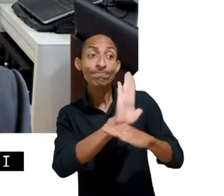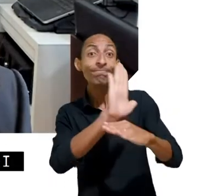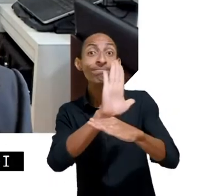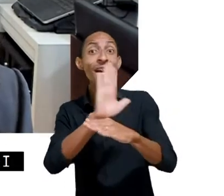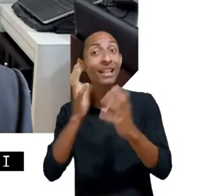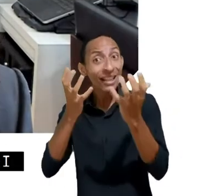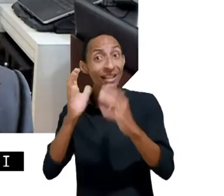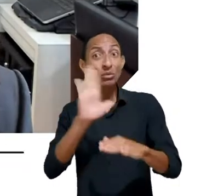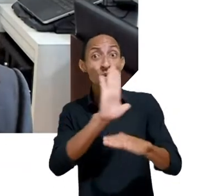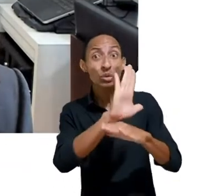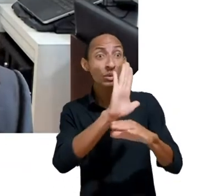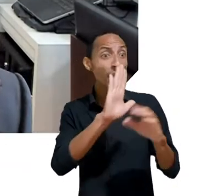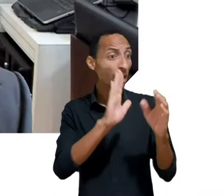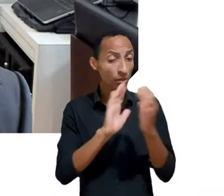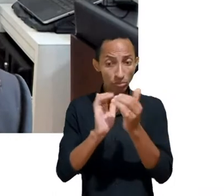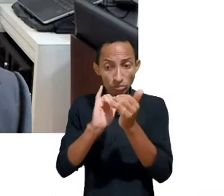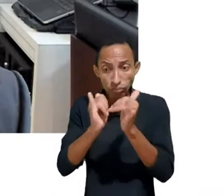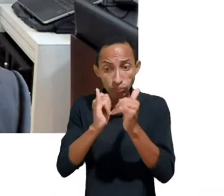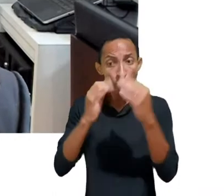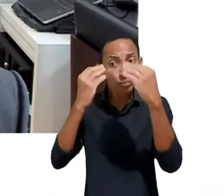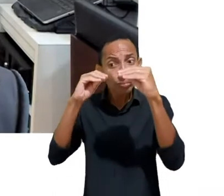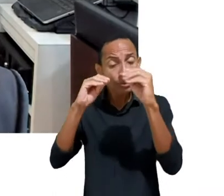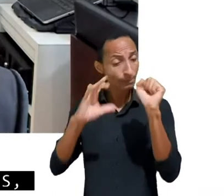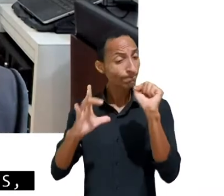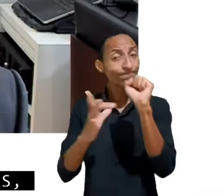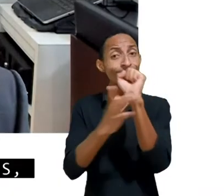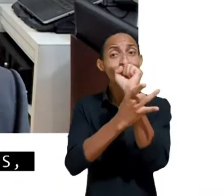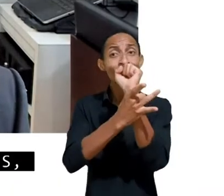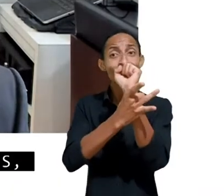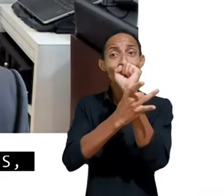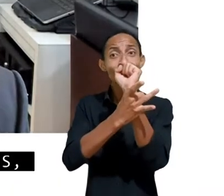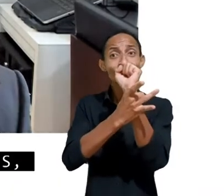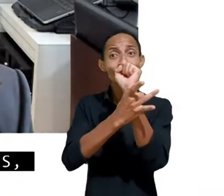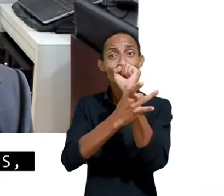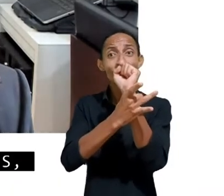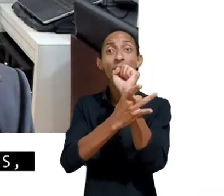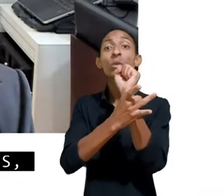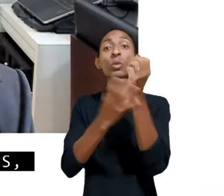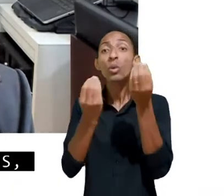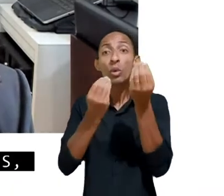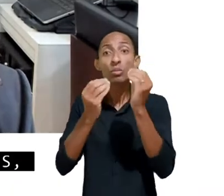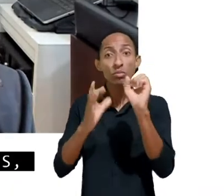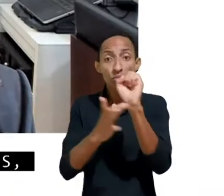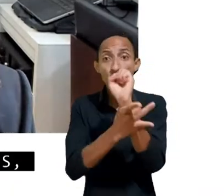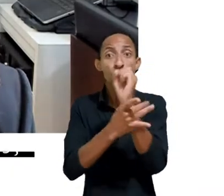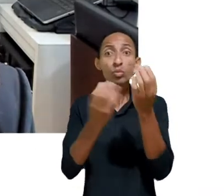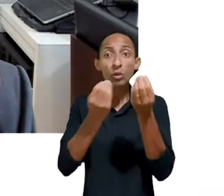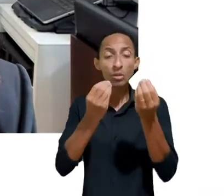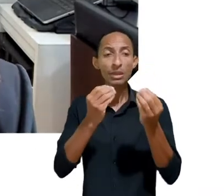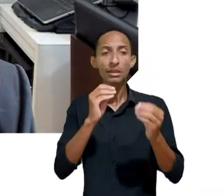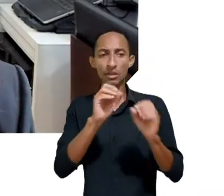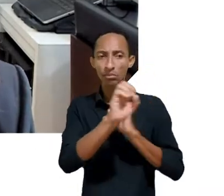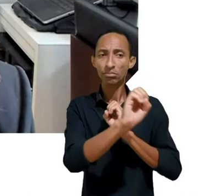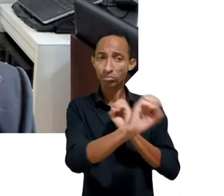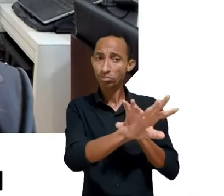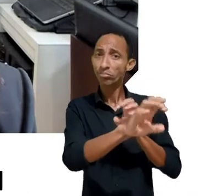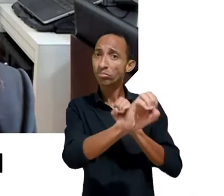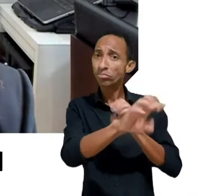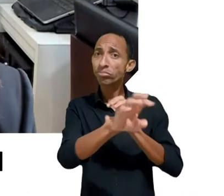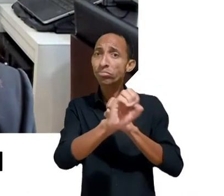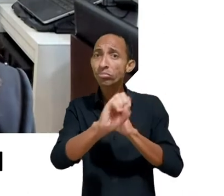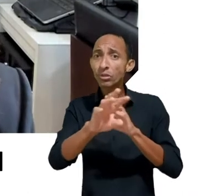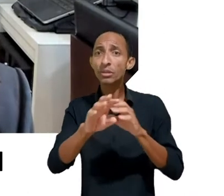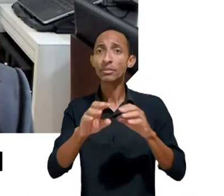por meio de diversas ações, inclusive ações educacionais. Então, ela tem um rol muito grande para tratar. Mas, falando